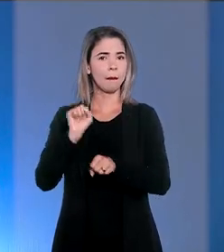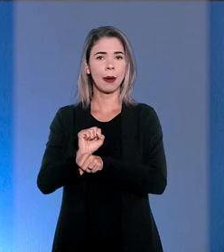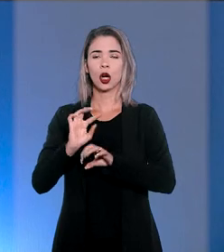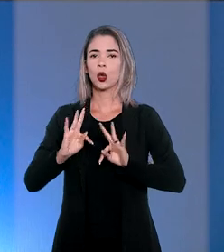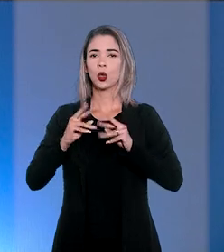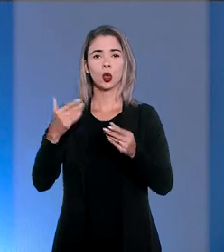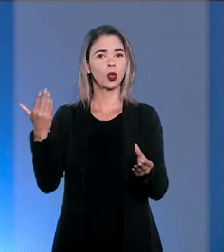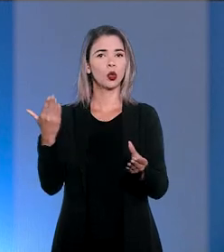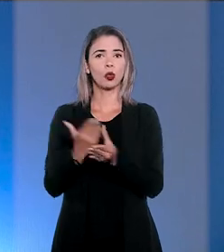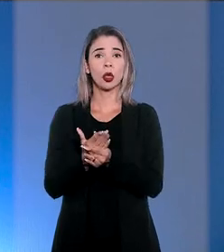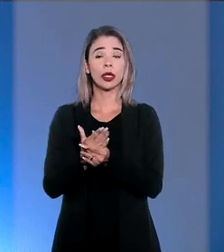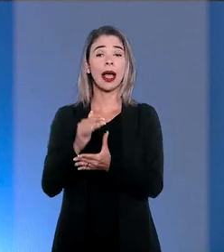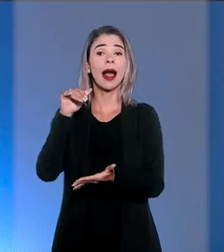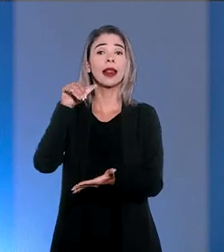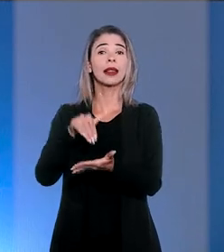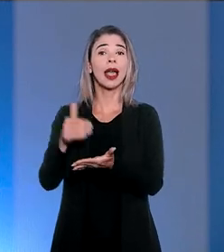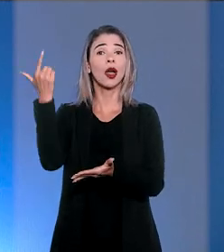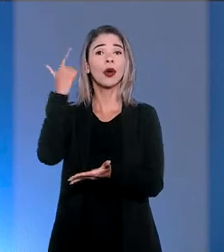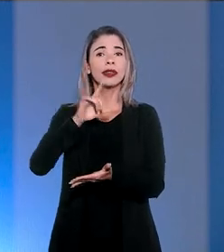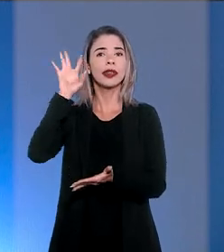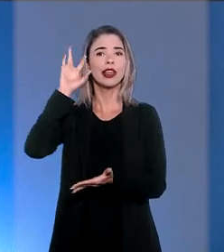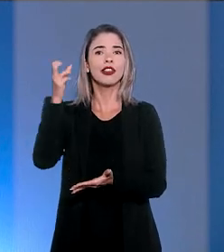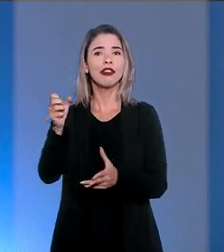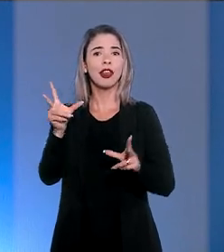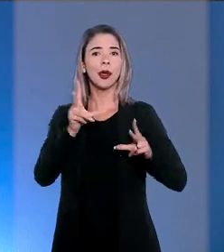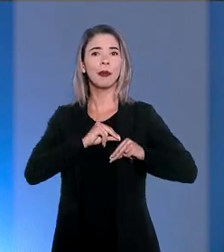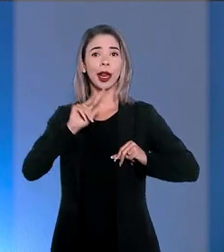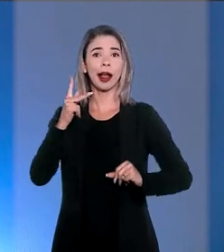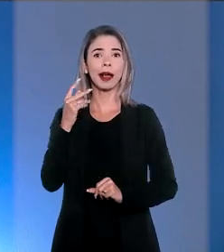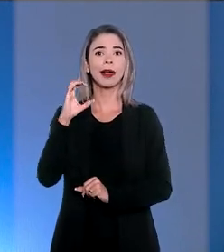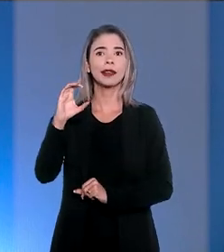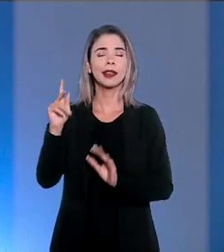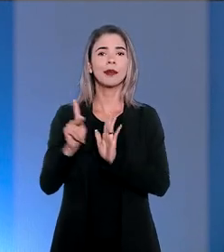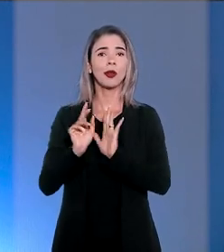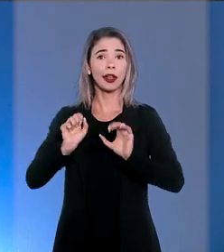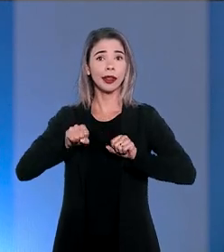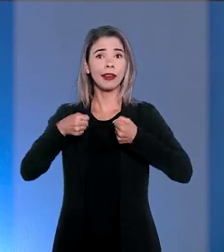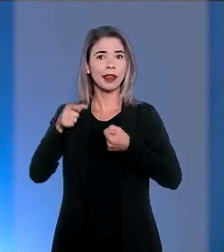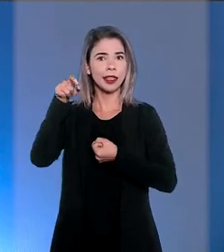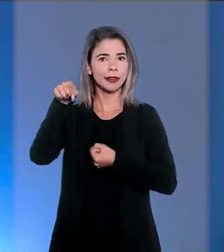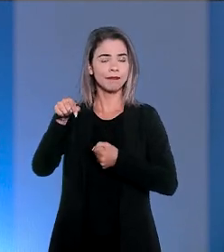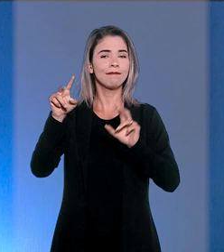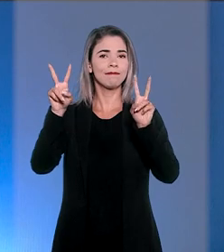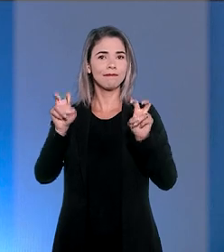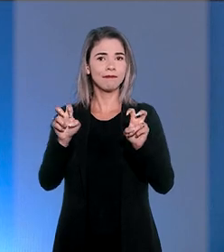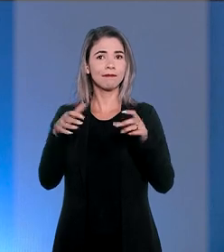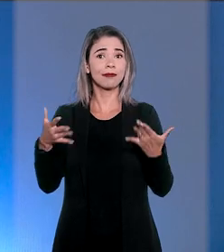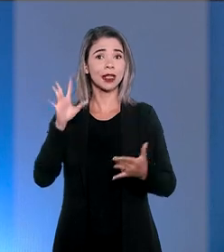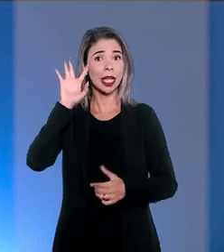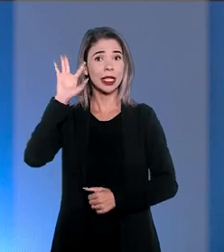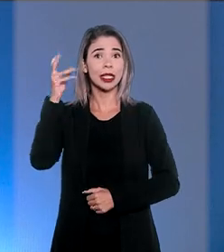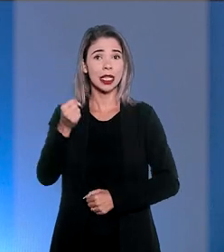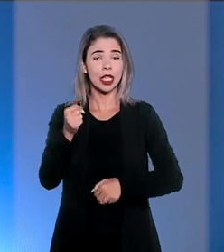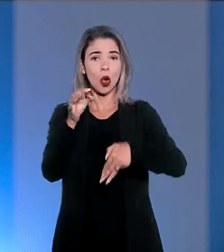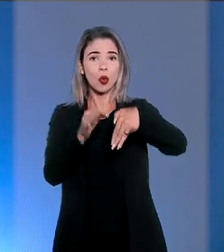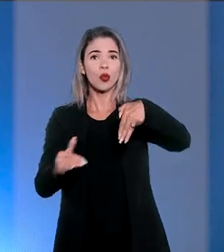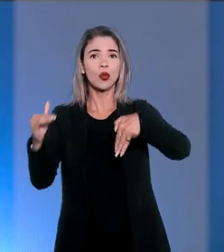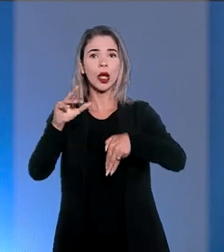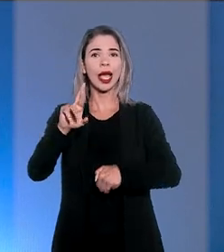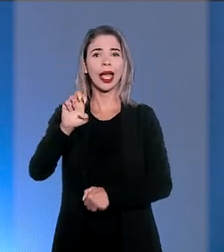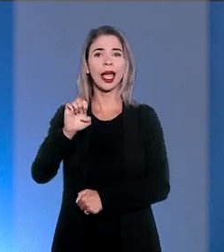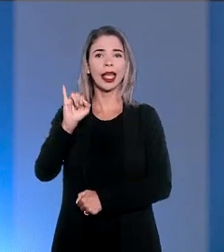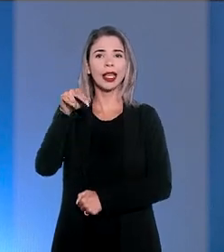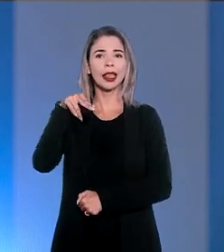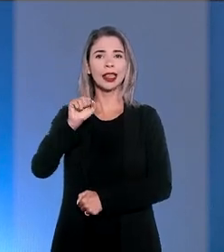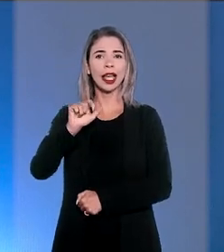trâmite paralisado até que o STJ julgue o mérito do habeas corpus da defesa. A decisão monocrática é do ministro